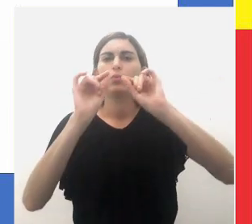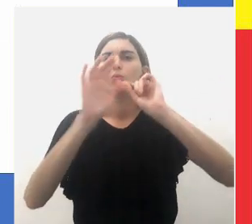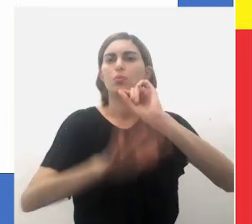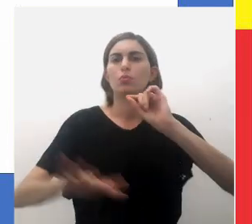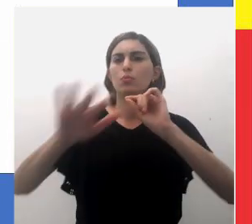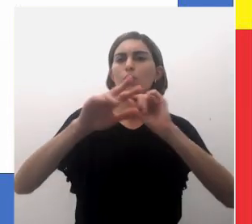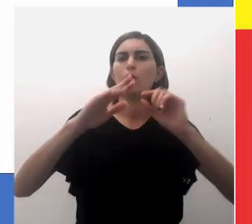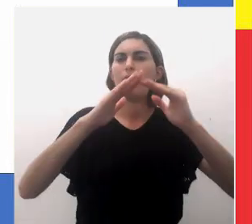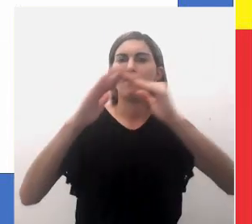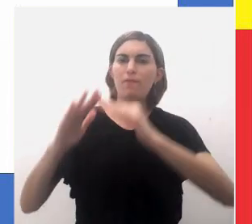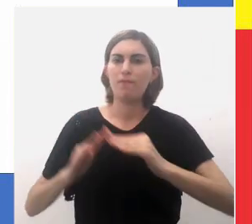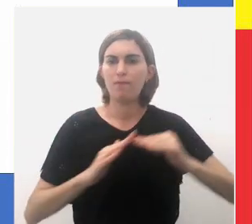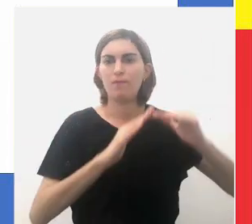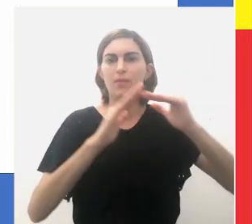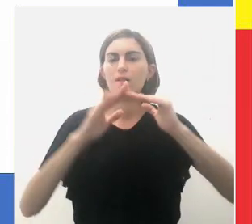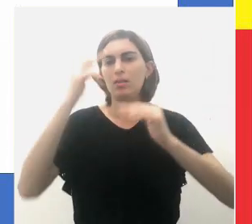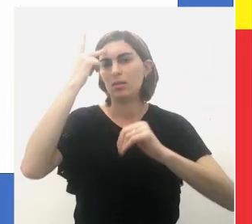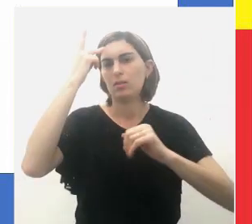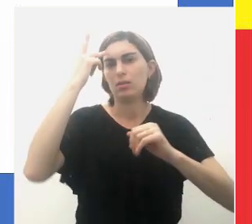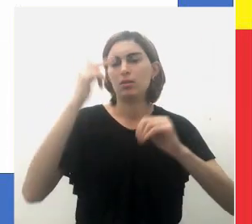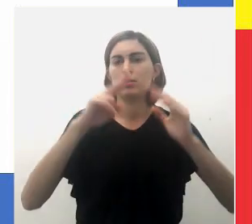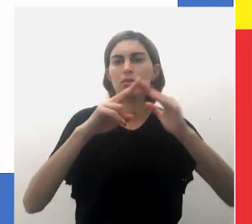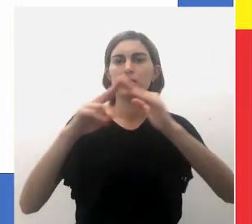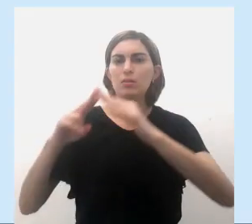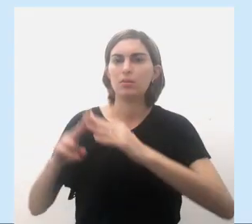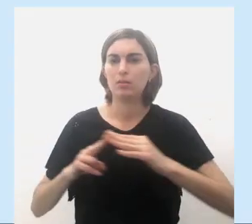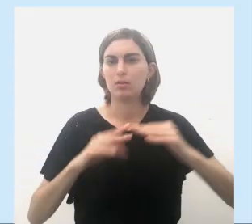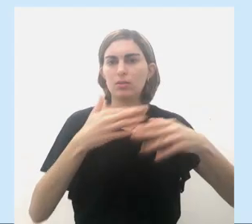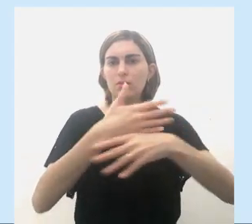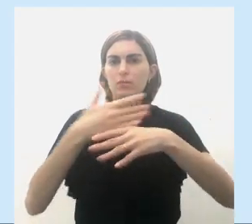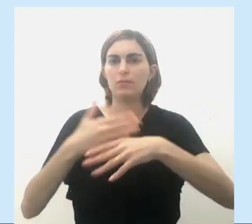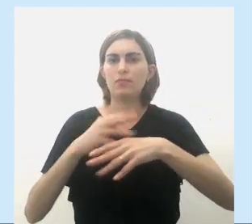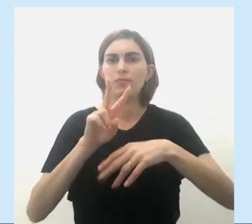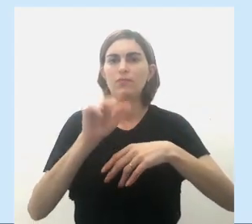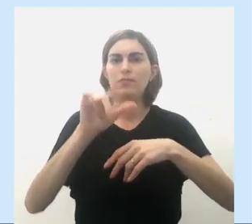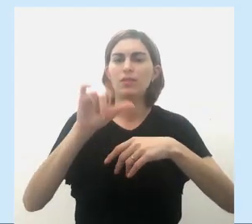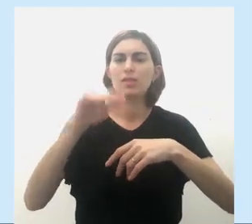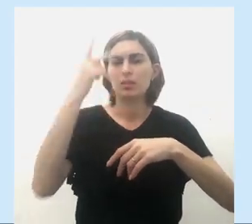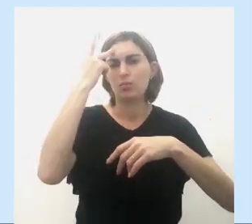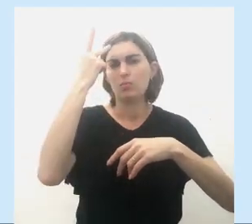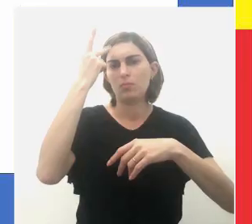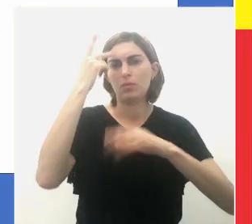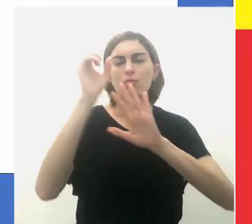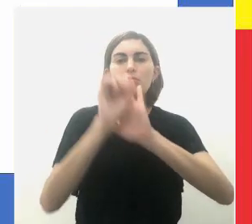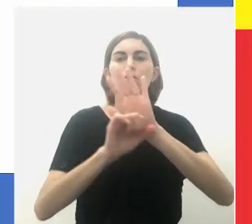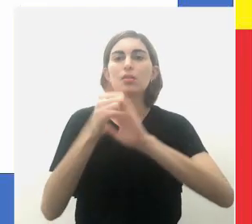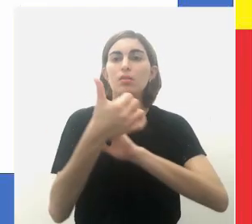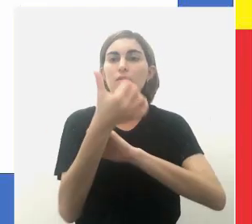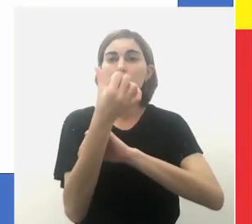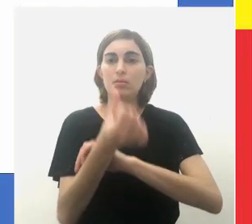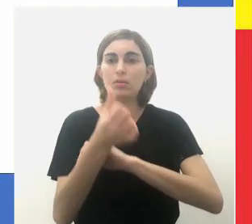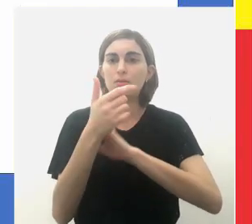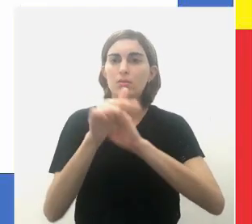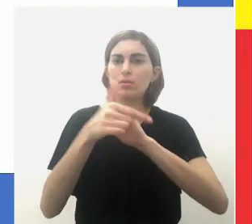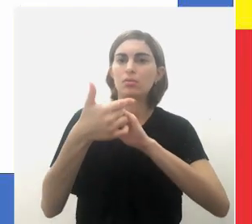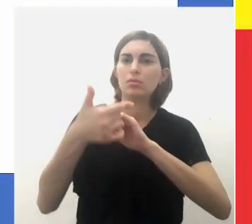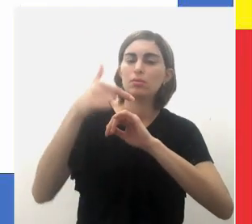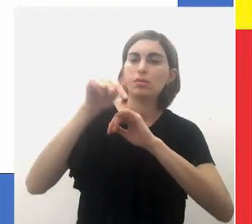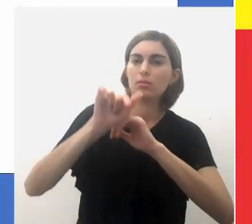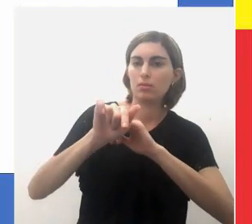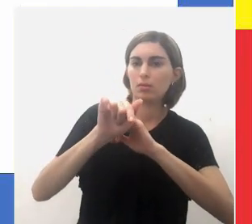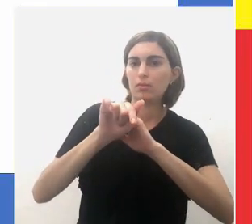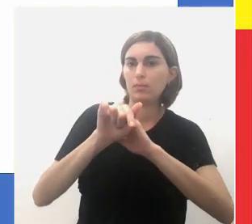Especialmente na vila de São Paulo, prezadas e prezadas, entre o século XVI e